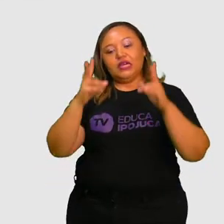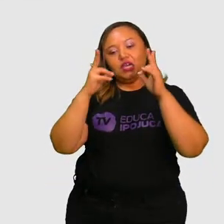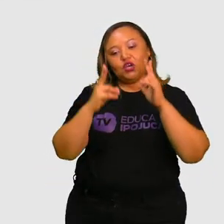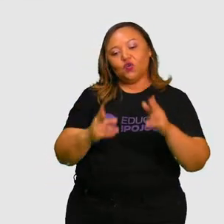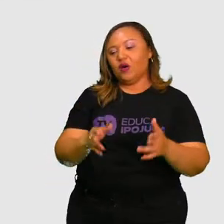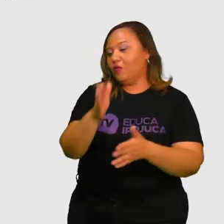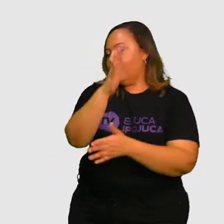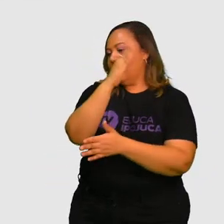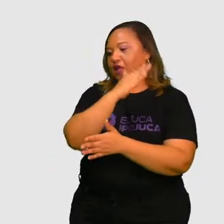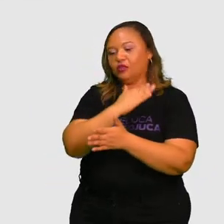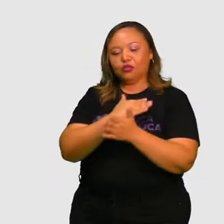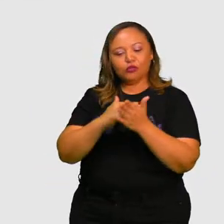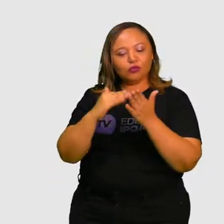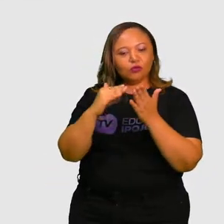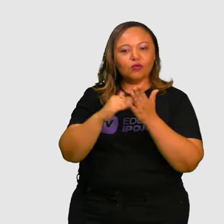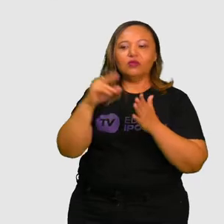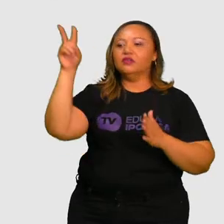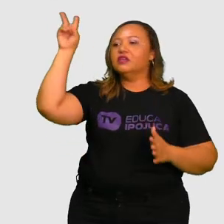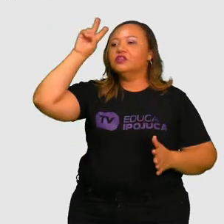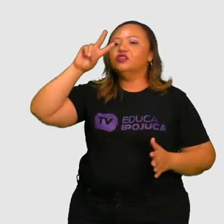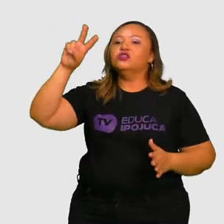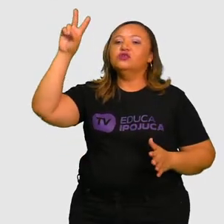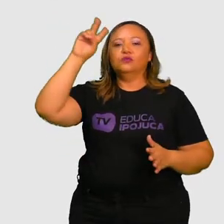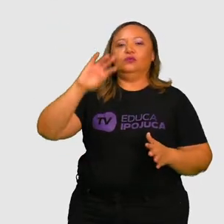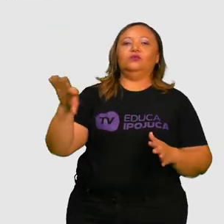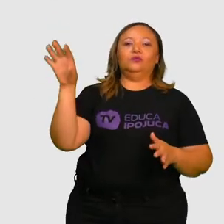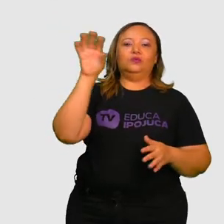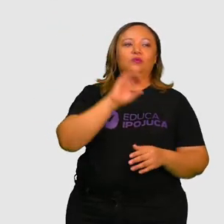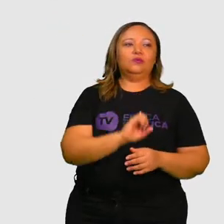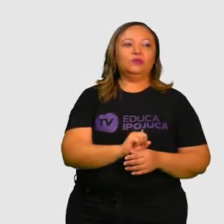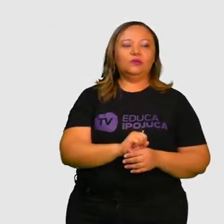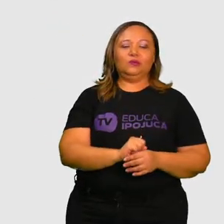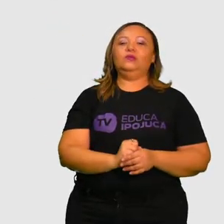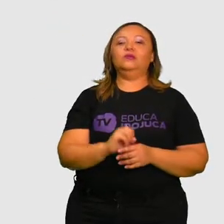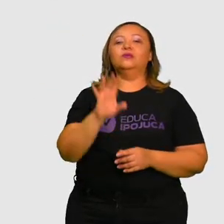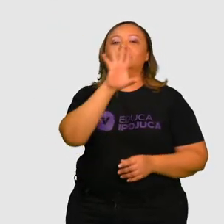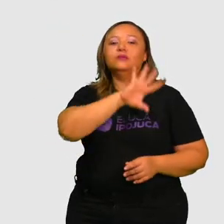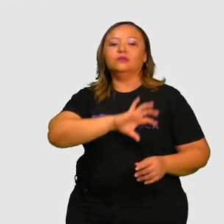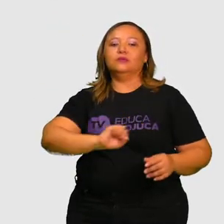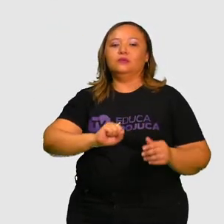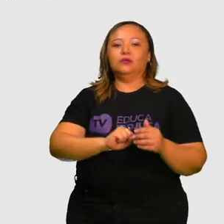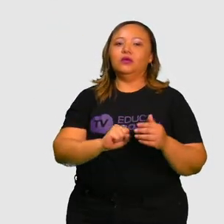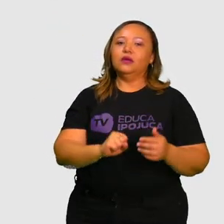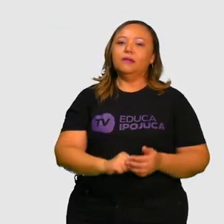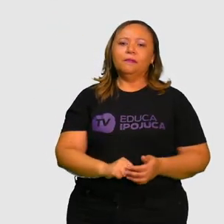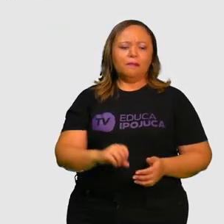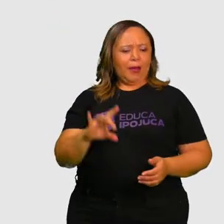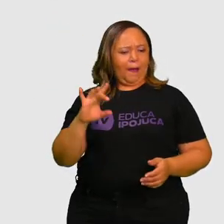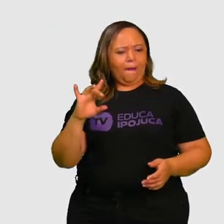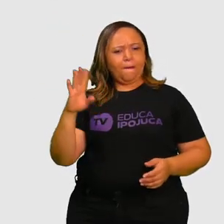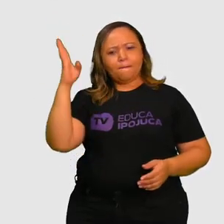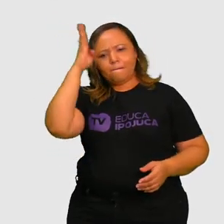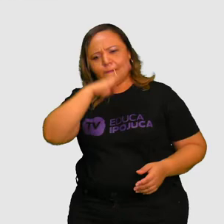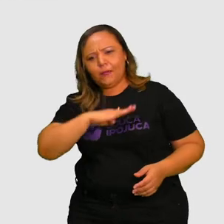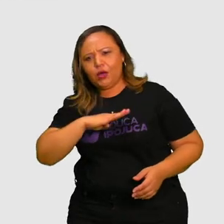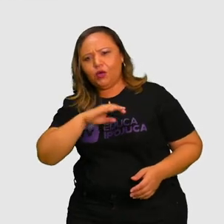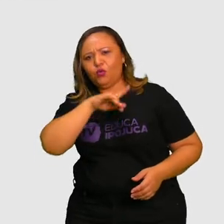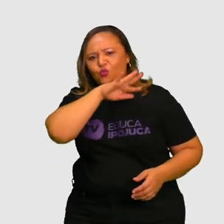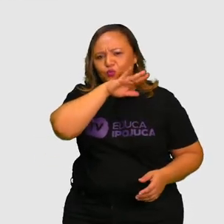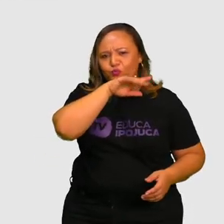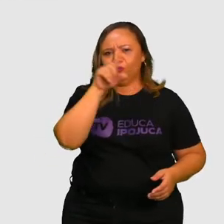todas as outras histórias de amor. E isso não faz mal algum, porque é bom do mesmo jeito.